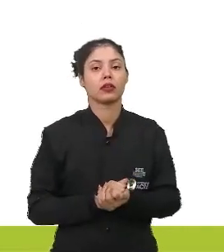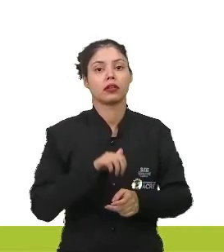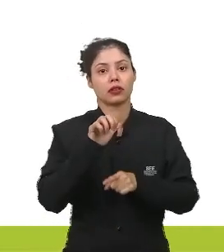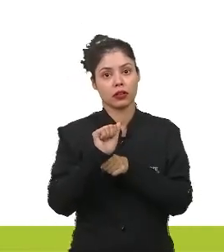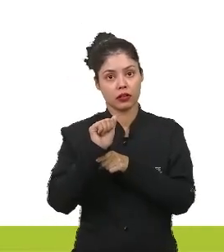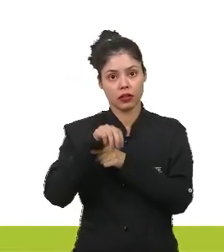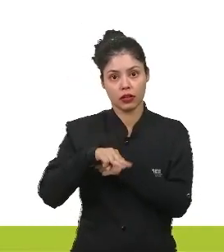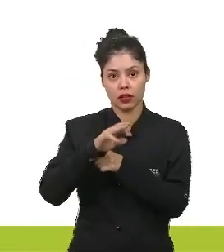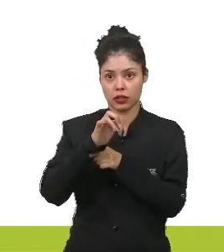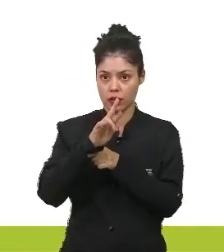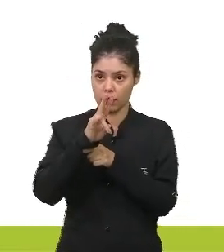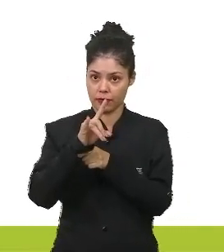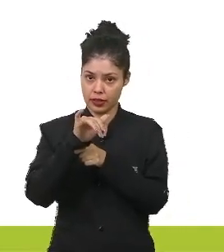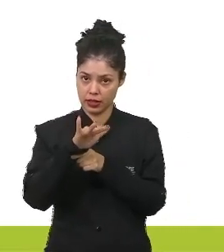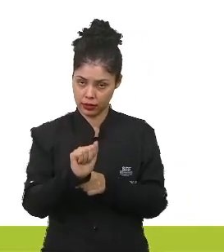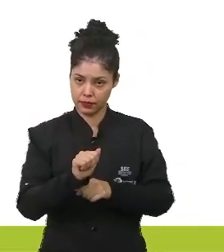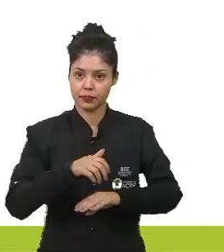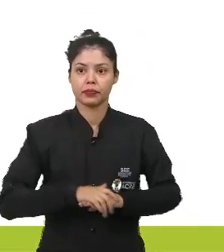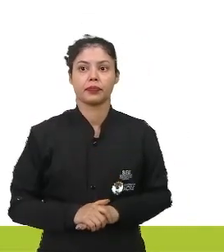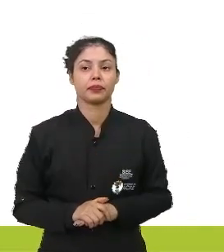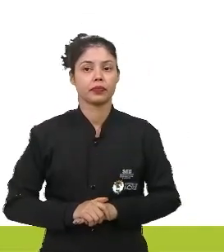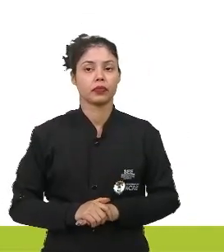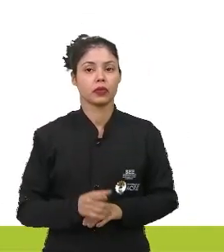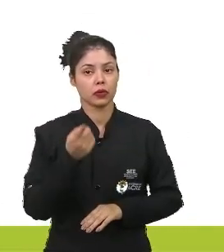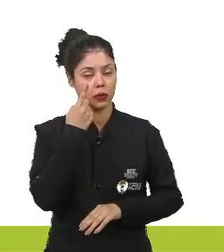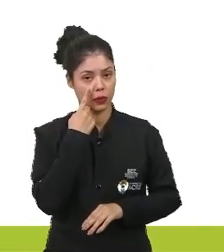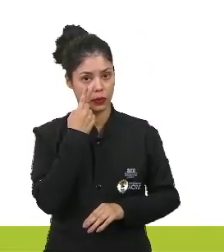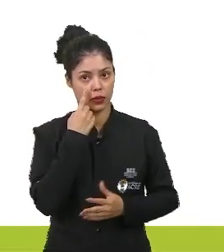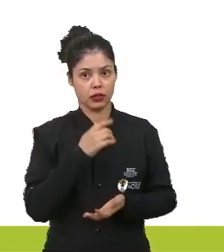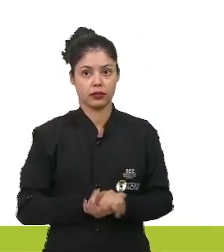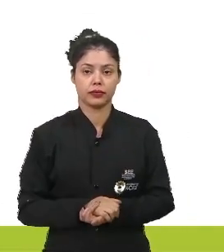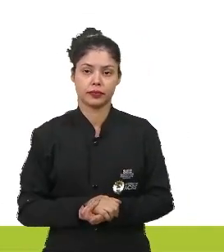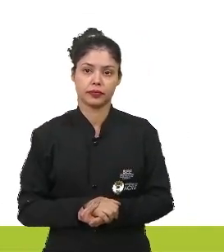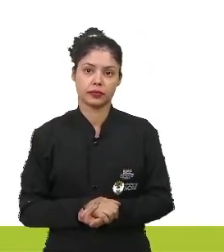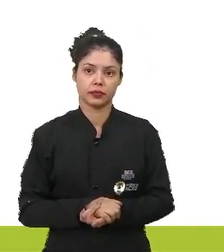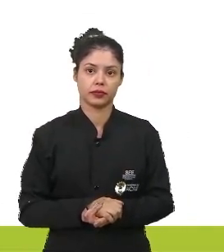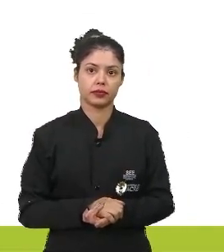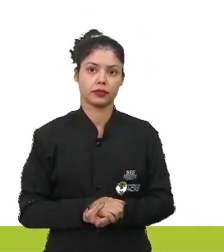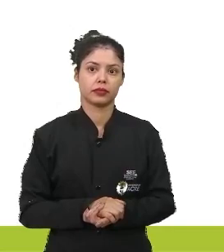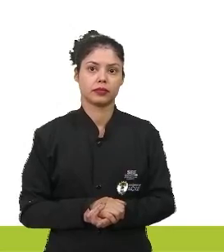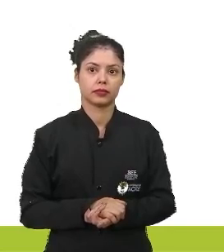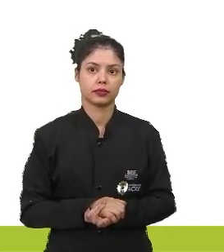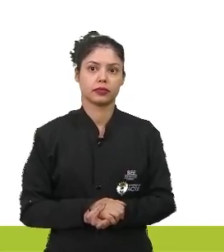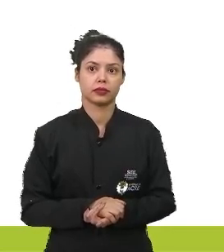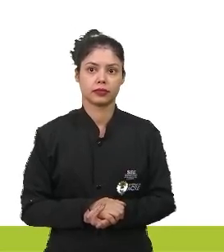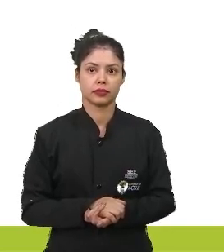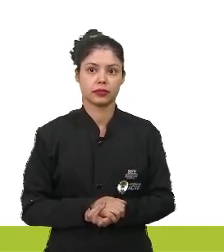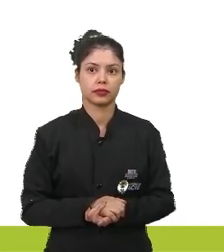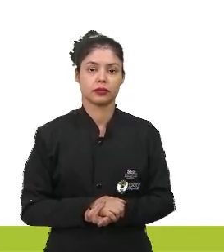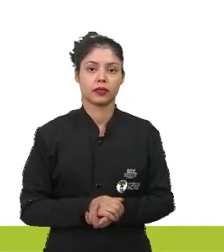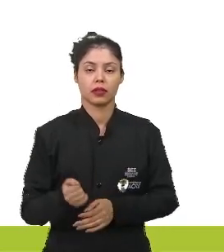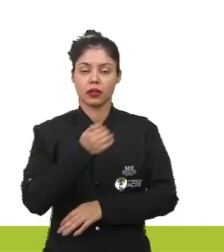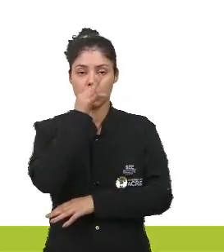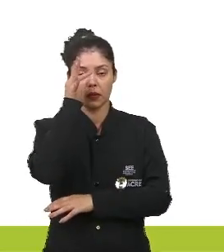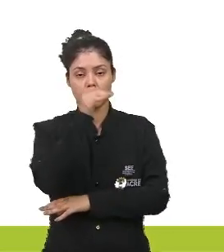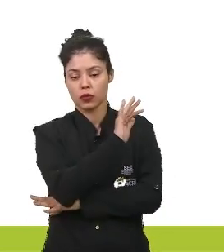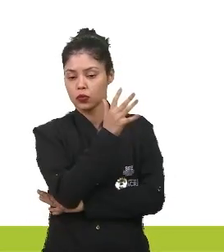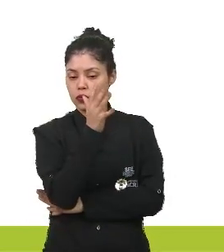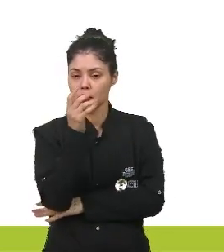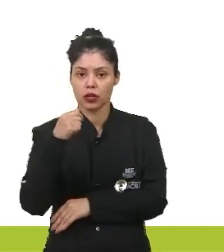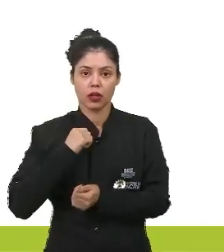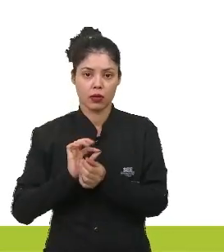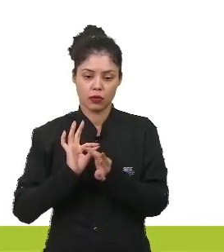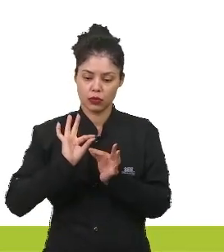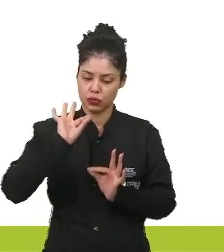de anemofilia. E aí, olha o que eu coloquei aqui em negrito. As flores possuem filetes